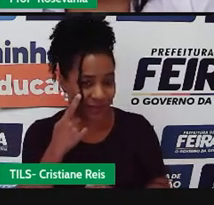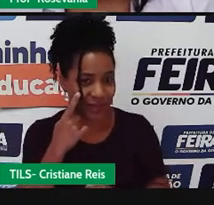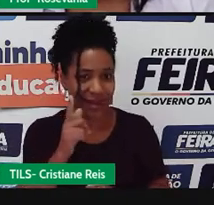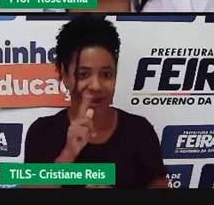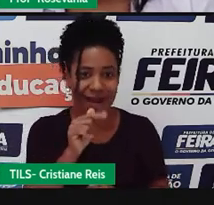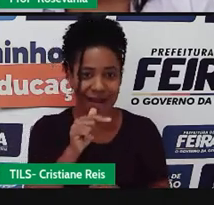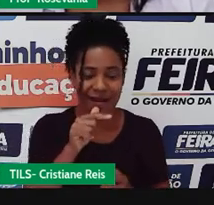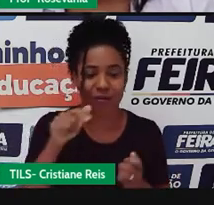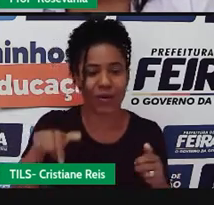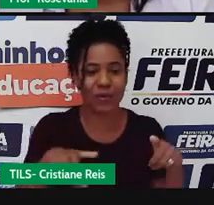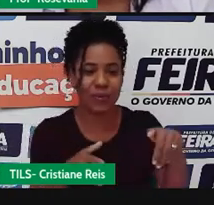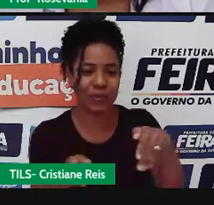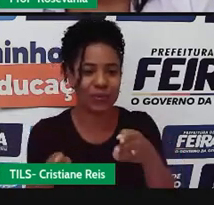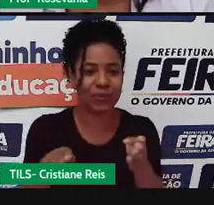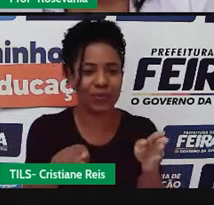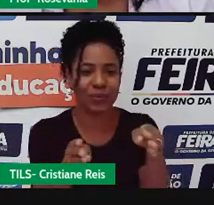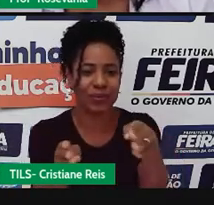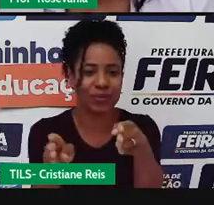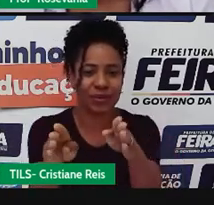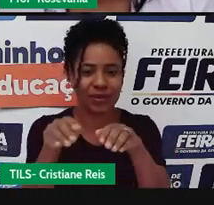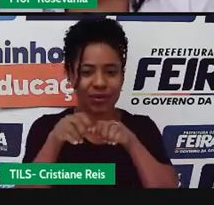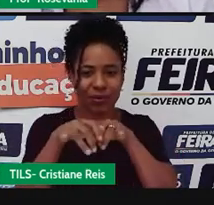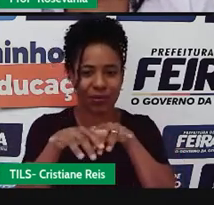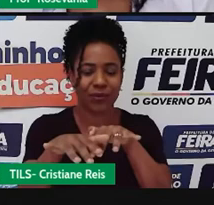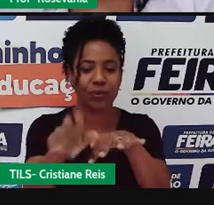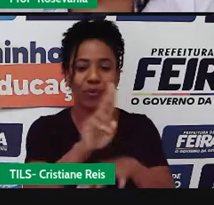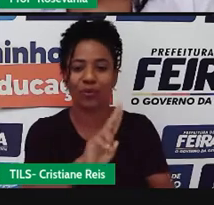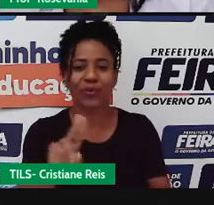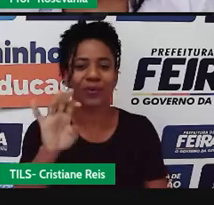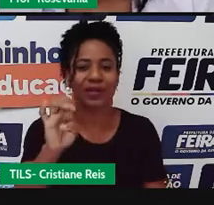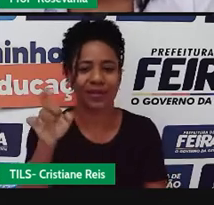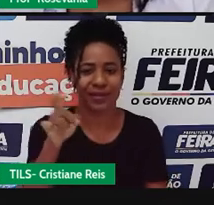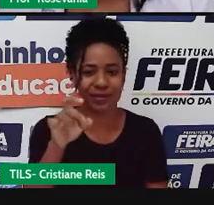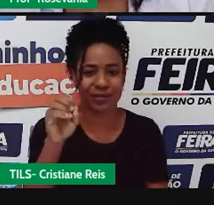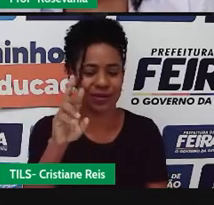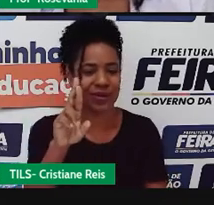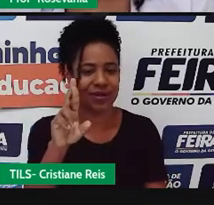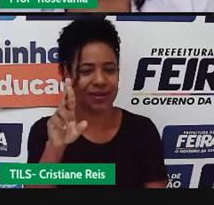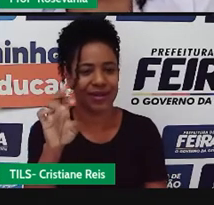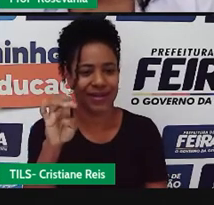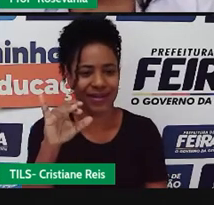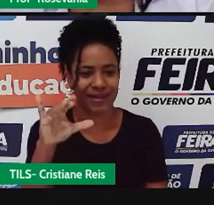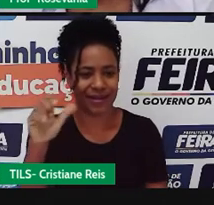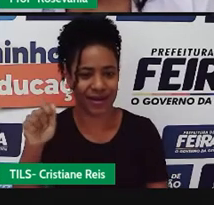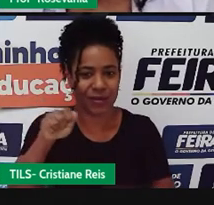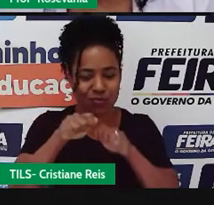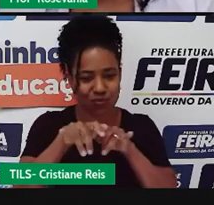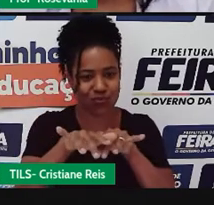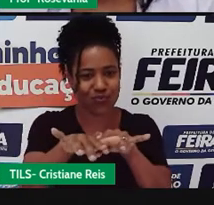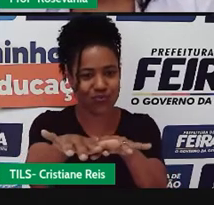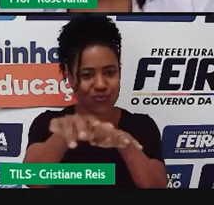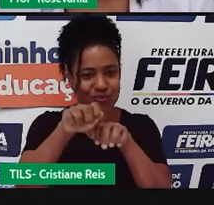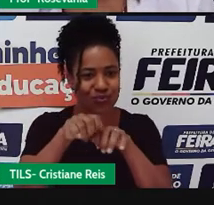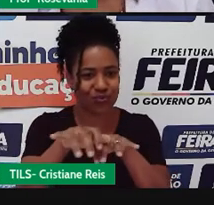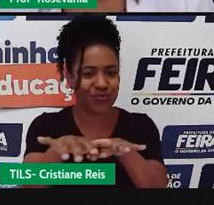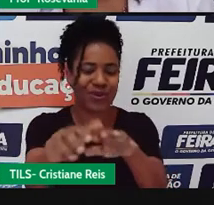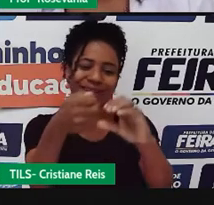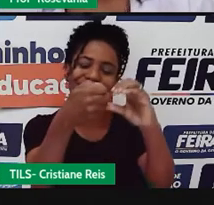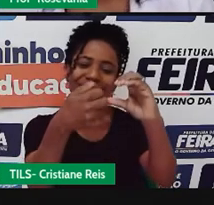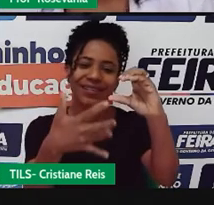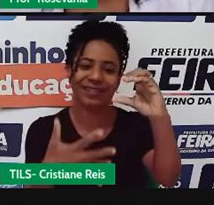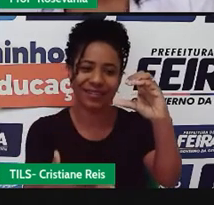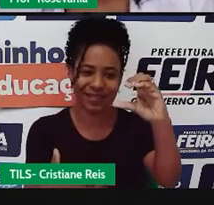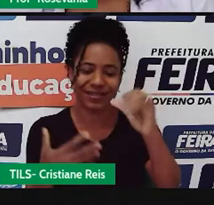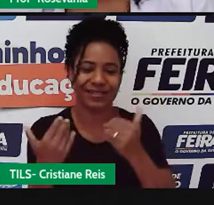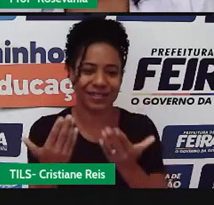rio, a gente chama isso de exorreica, né, então, de qualquer forma, essas são as características gerais, né, do